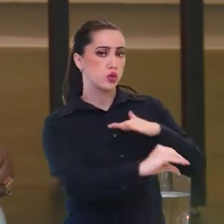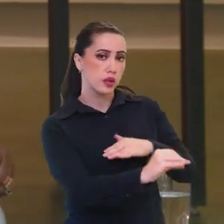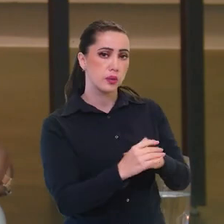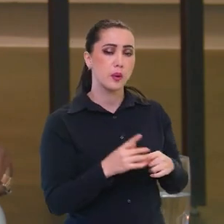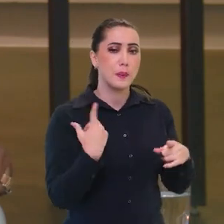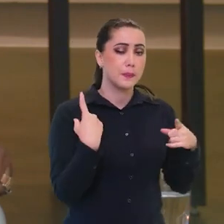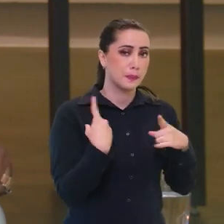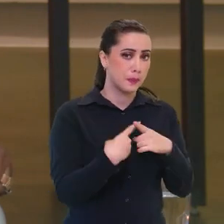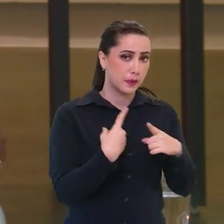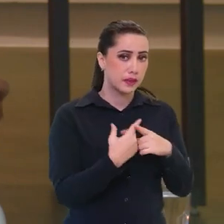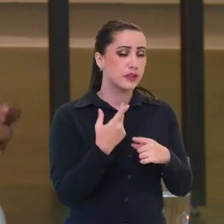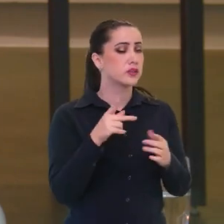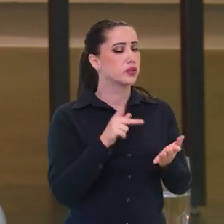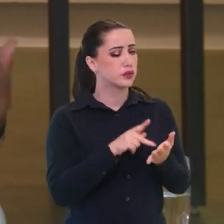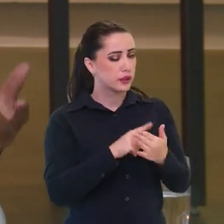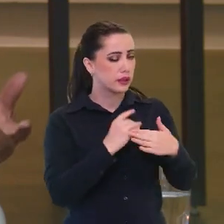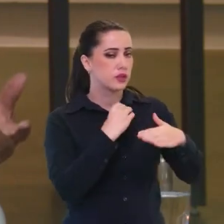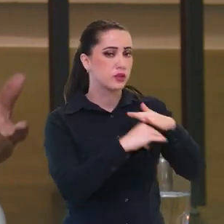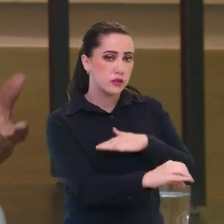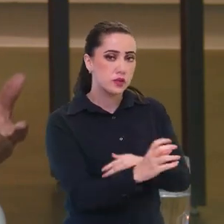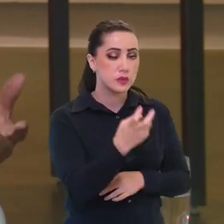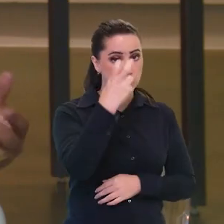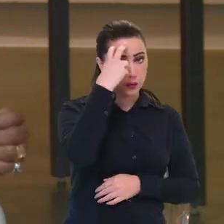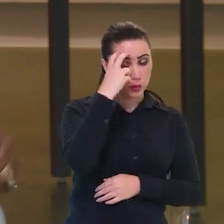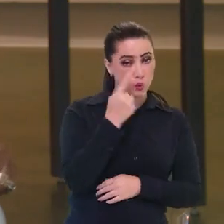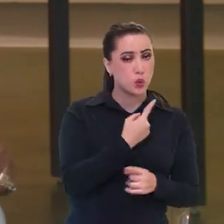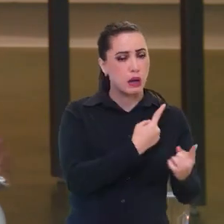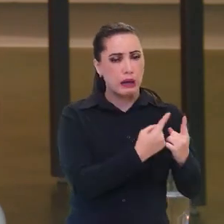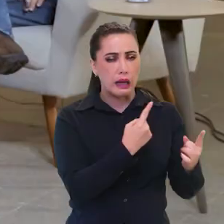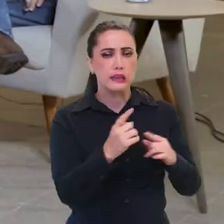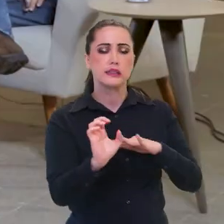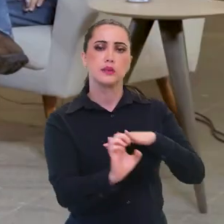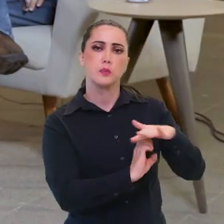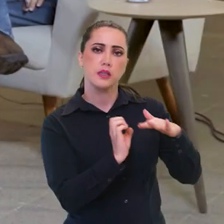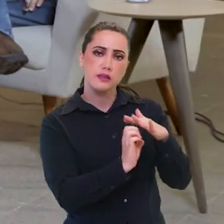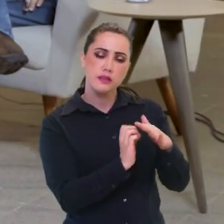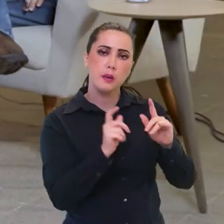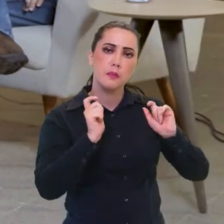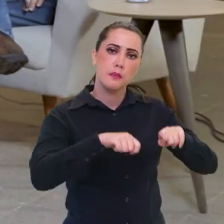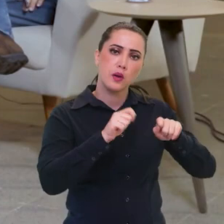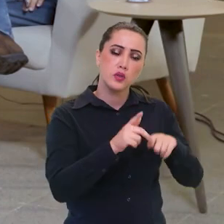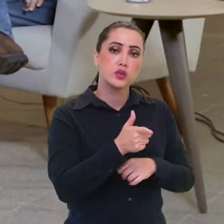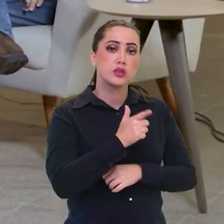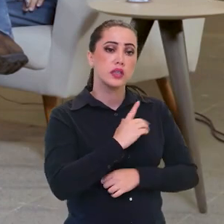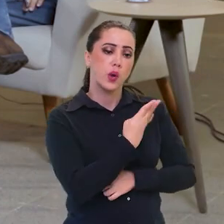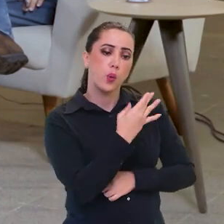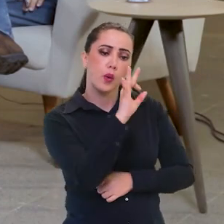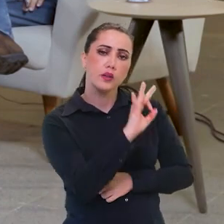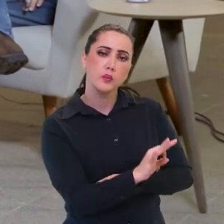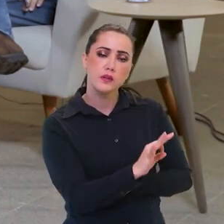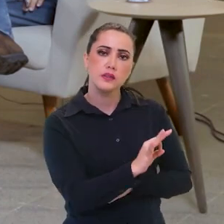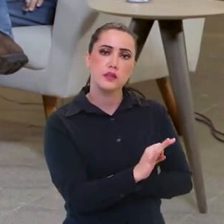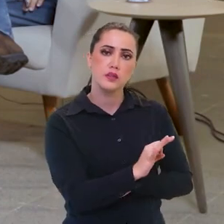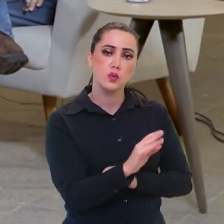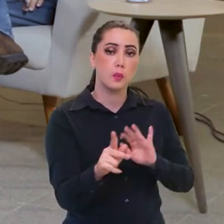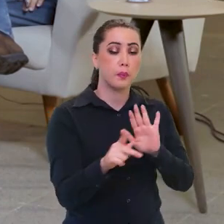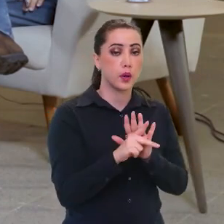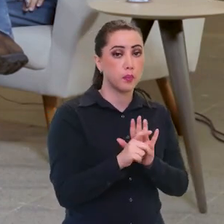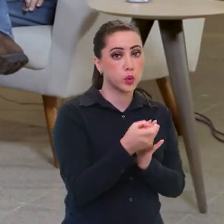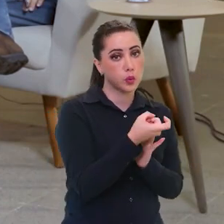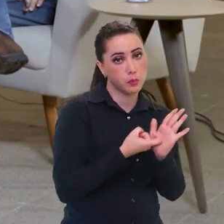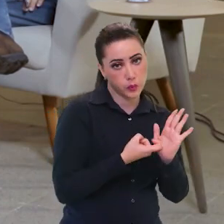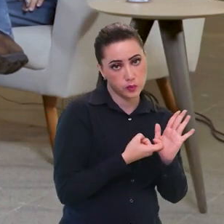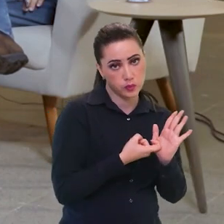investimento. Porque, na verdade, é um investimento na cultura. Para cada empresa, ela pode dispor de 4%